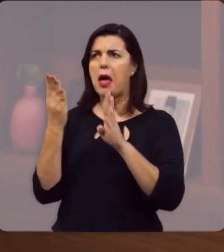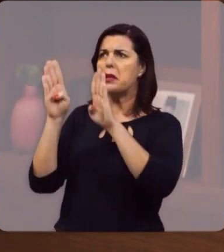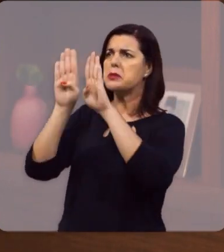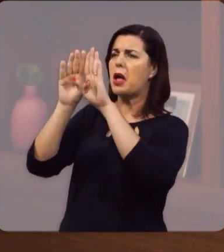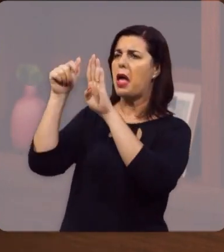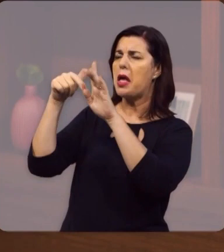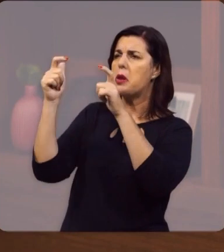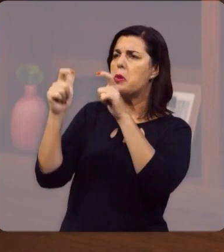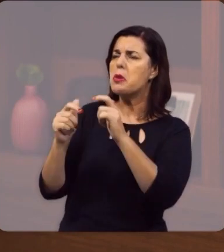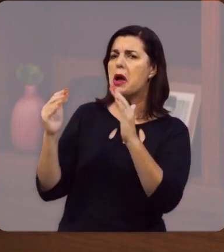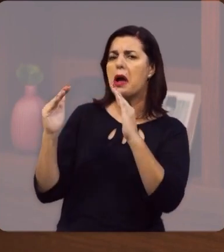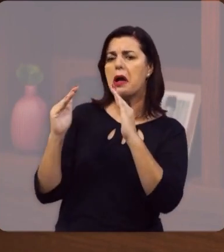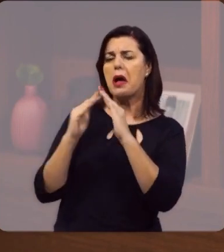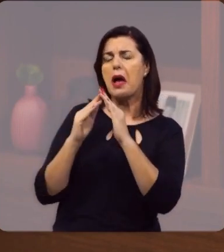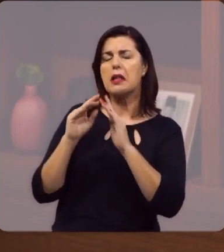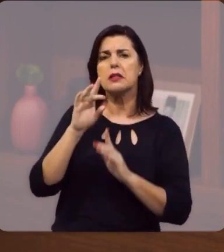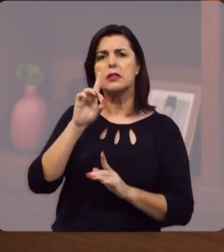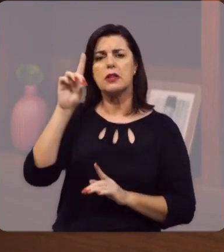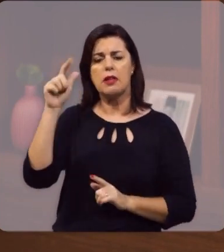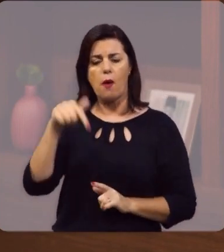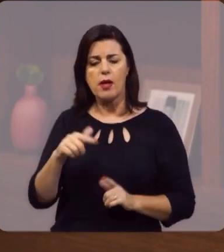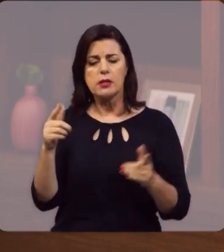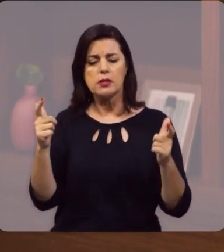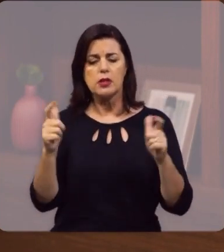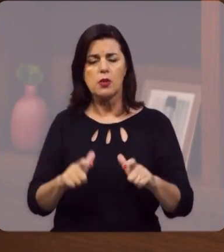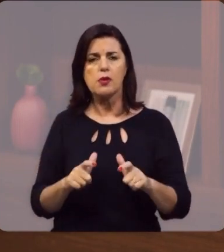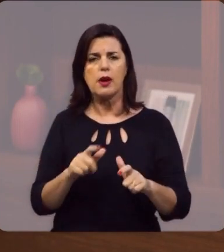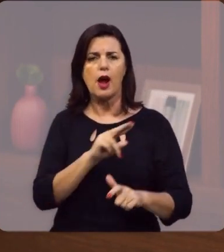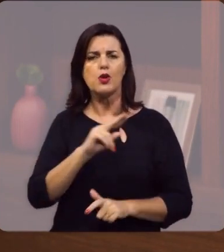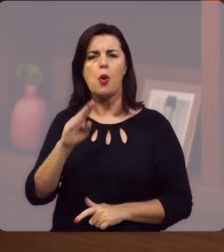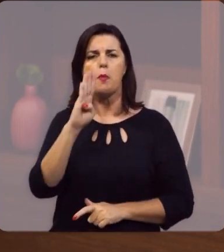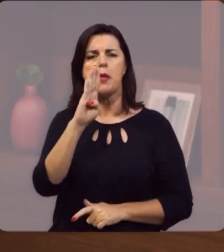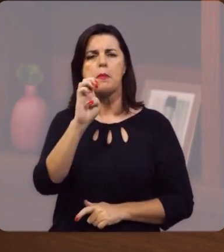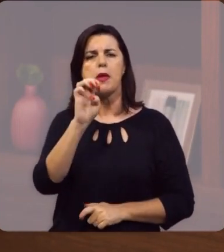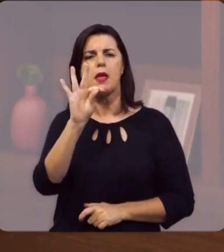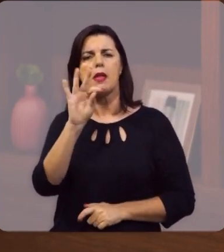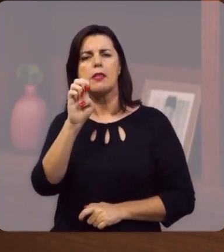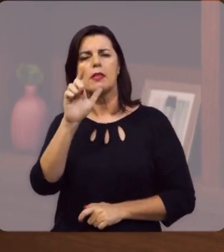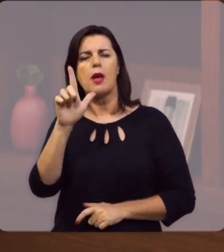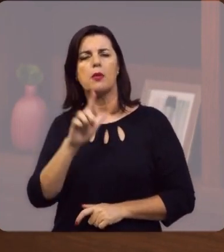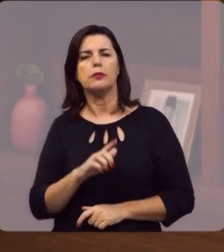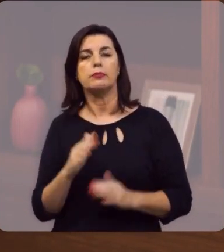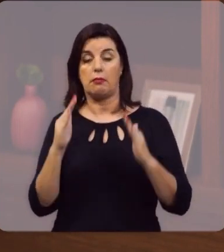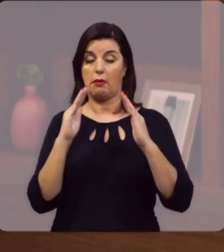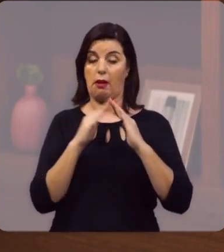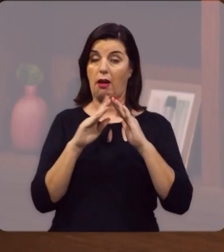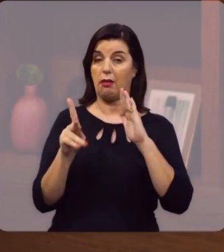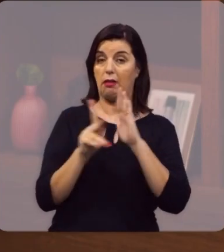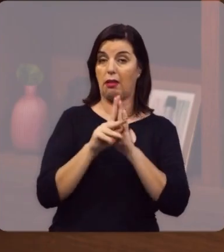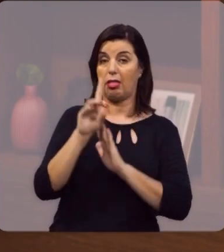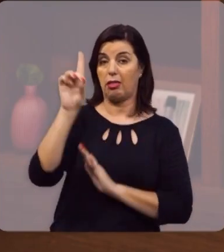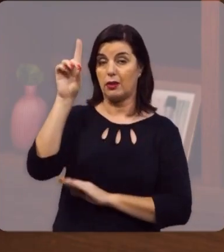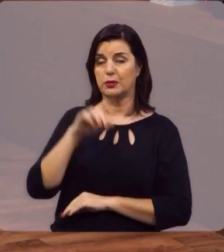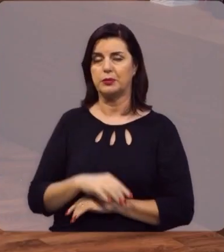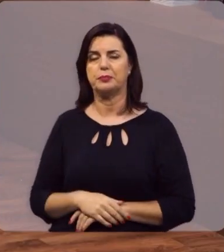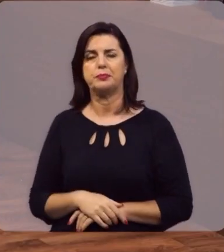porta do céu, é a casa de Deus. E colocou o nome naquele local de Betel, casa de Deus.